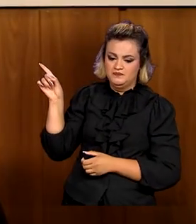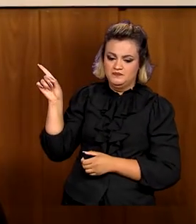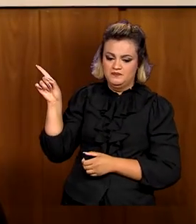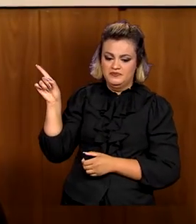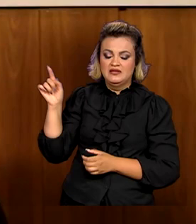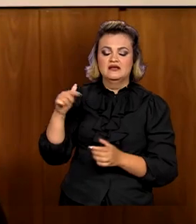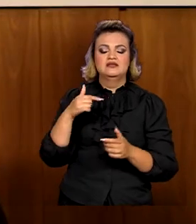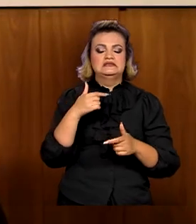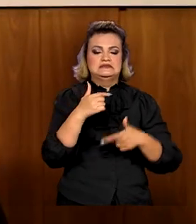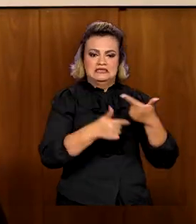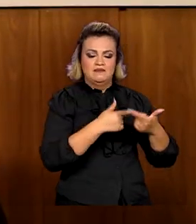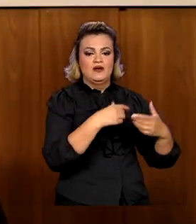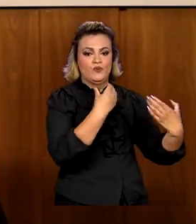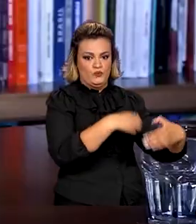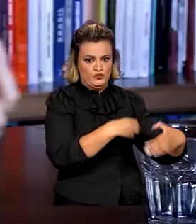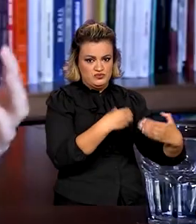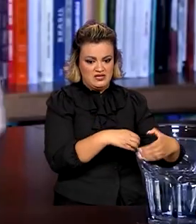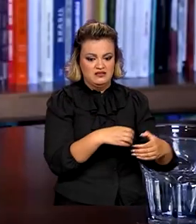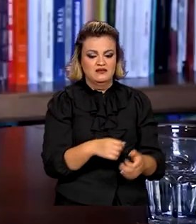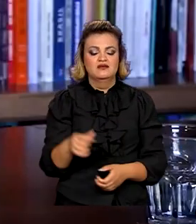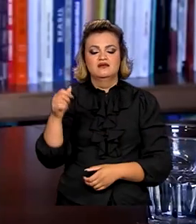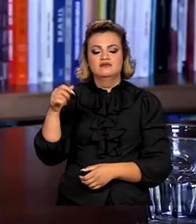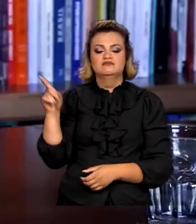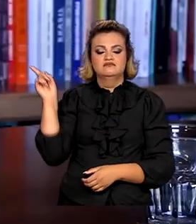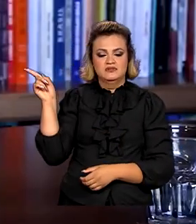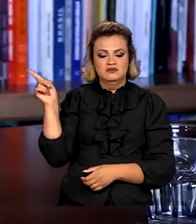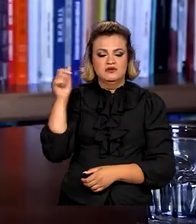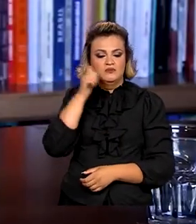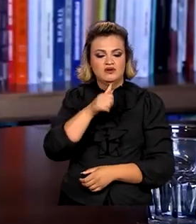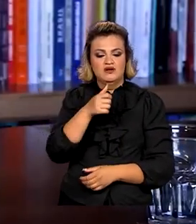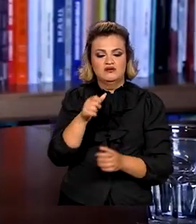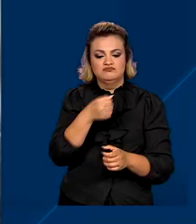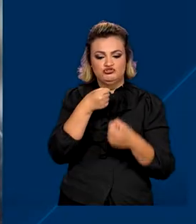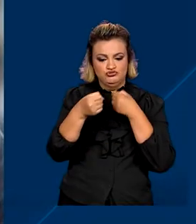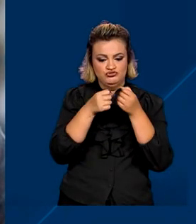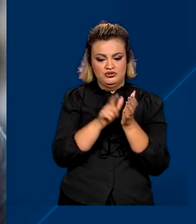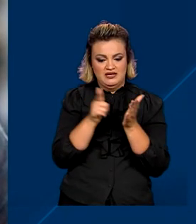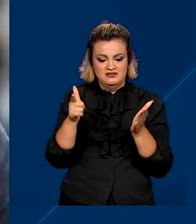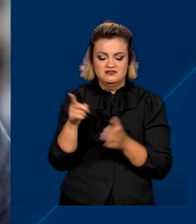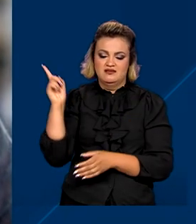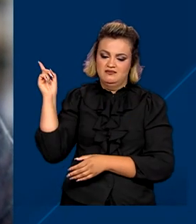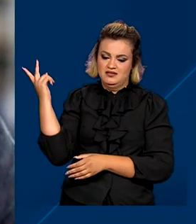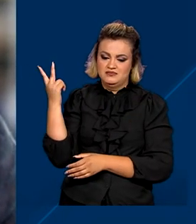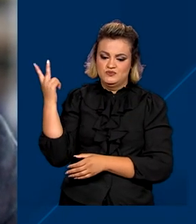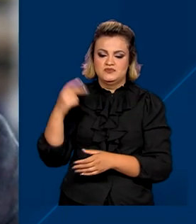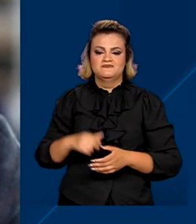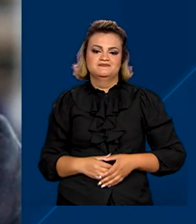empregada concursada da empresa e as jornalistas Nicole Briones e Flávia Filippini.